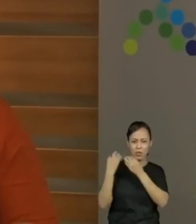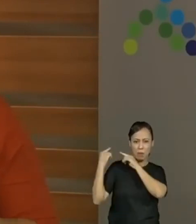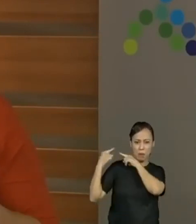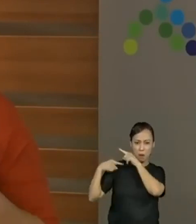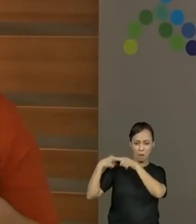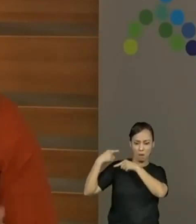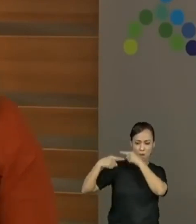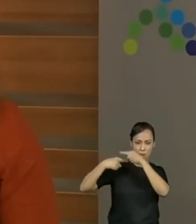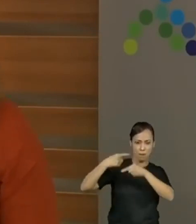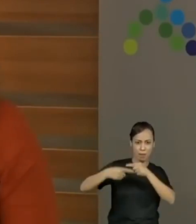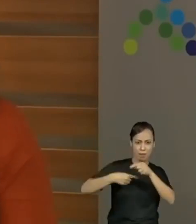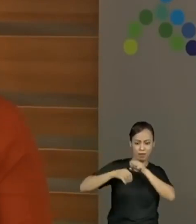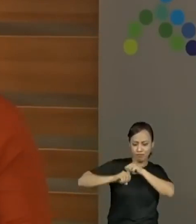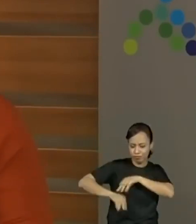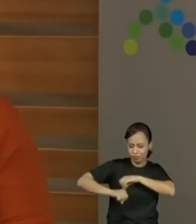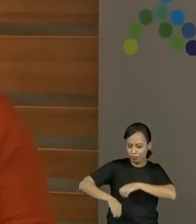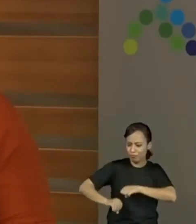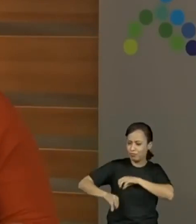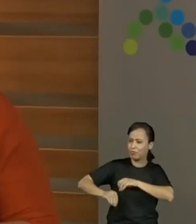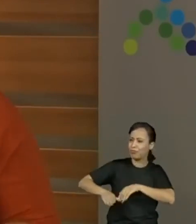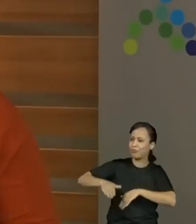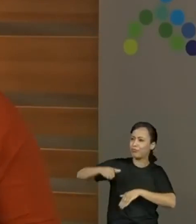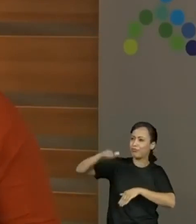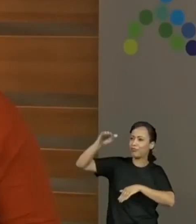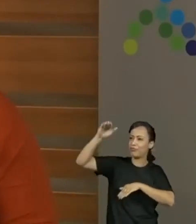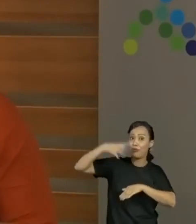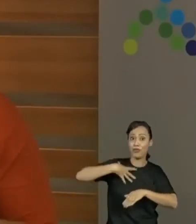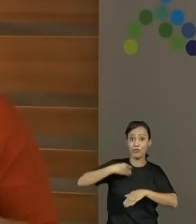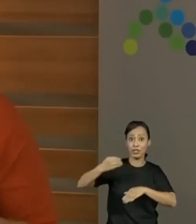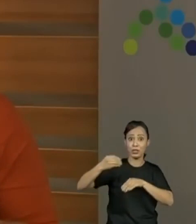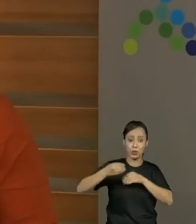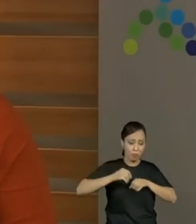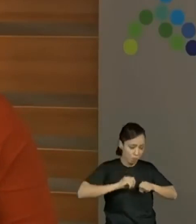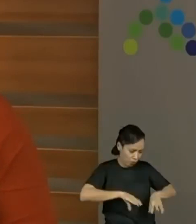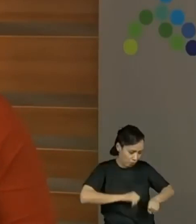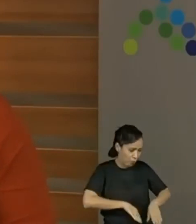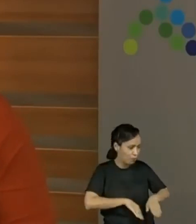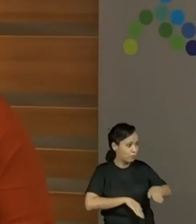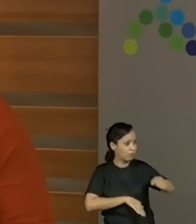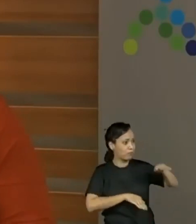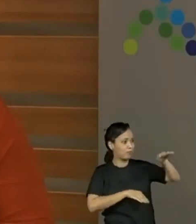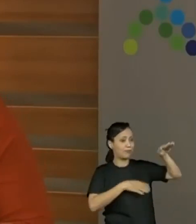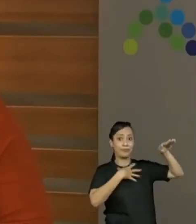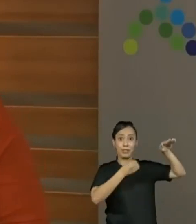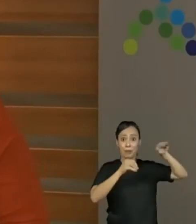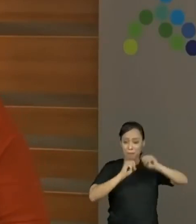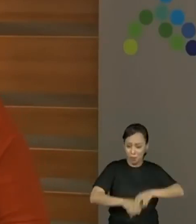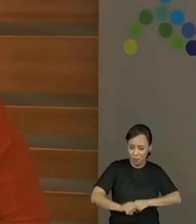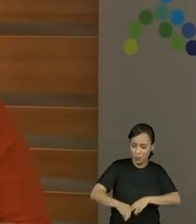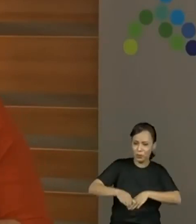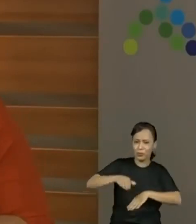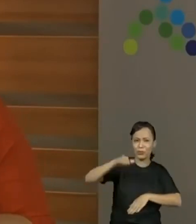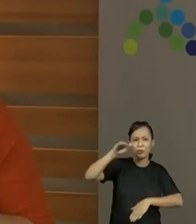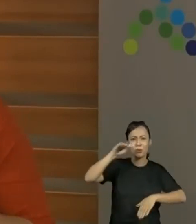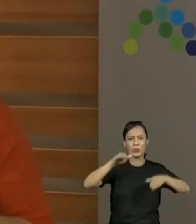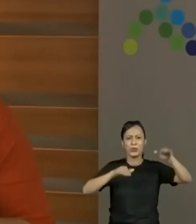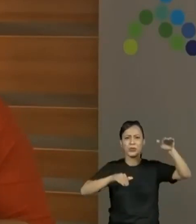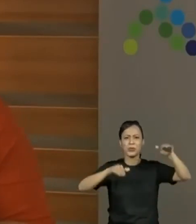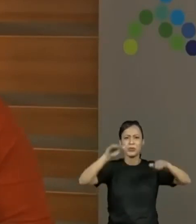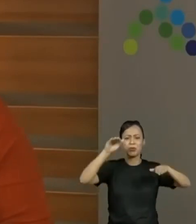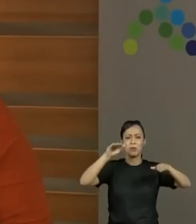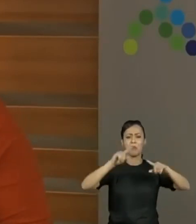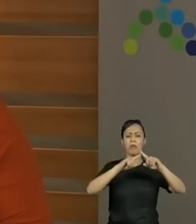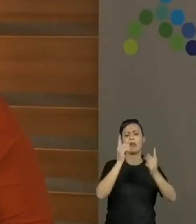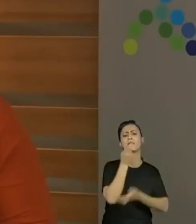geração. Dependendo do lugar que se brinca, tem nomes diferentes. Será que em alguma